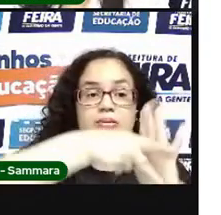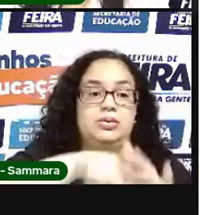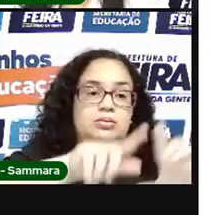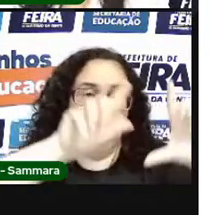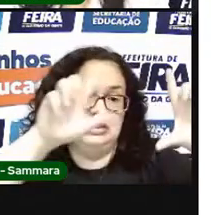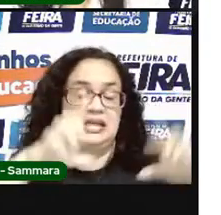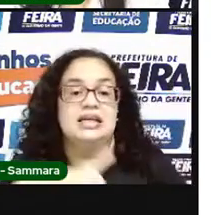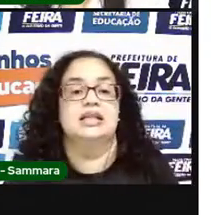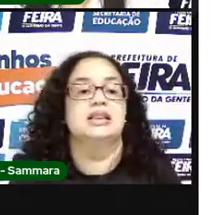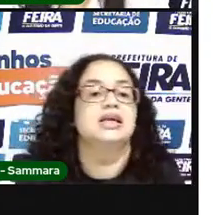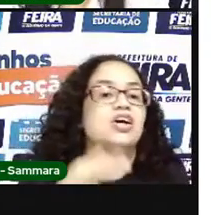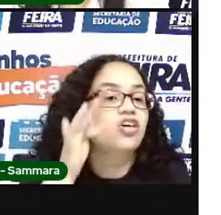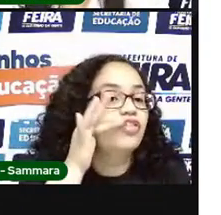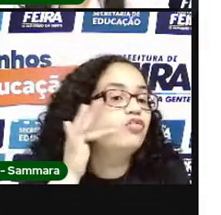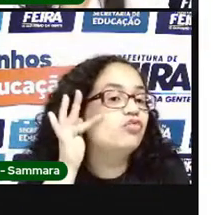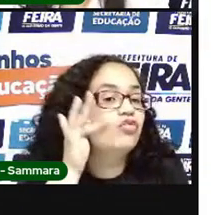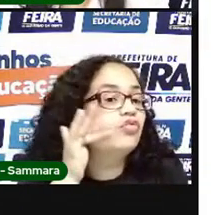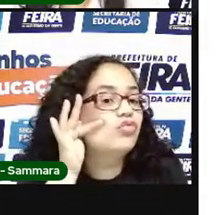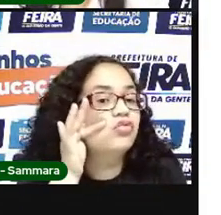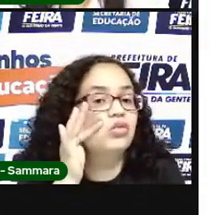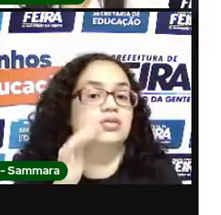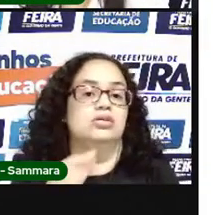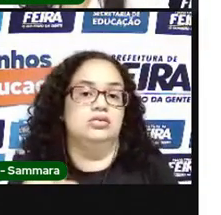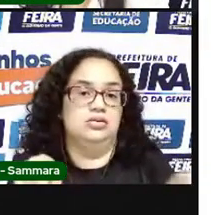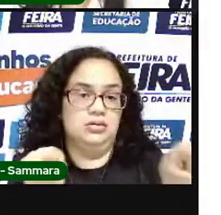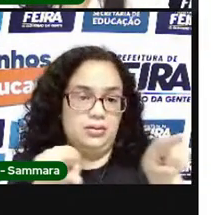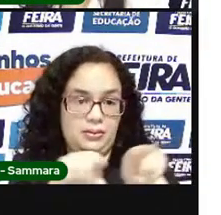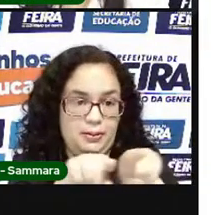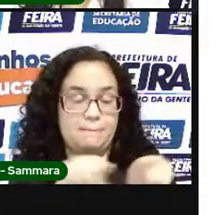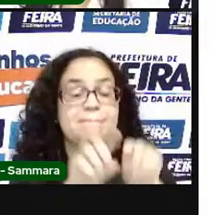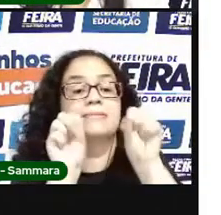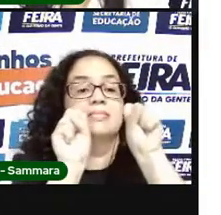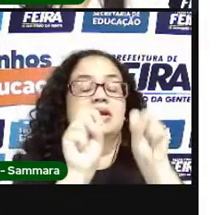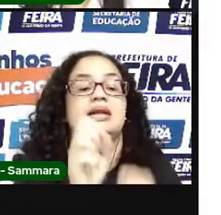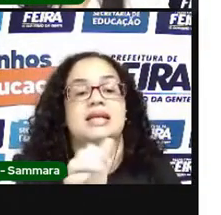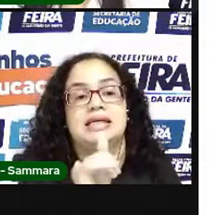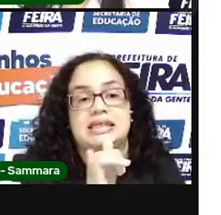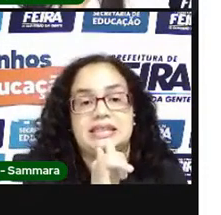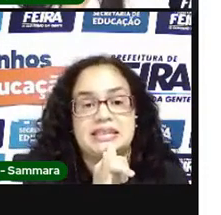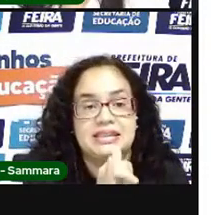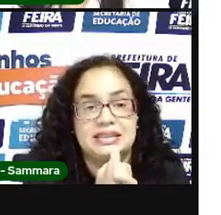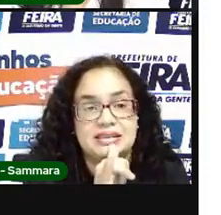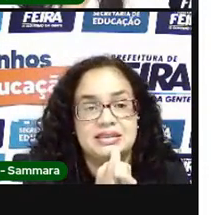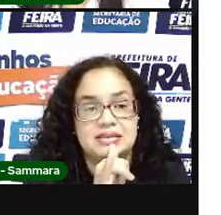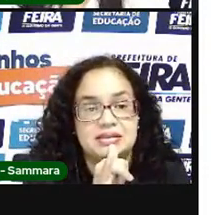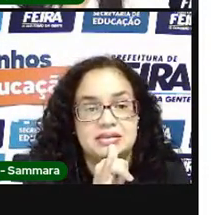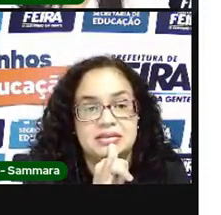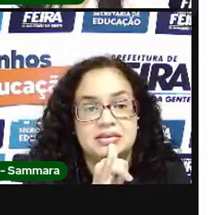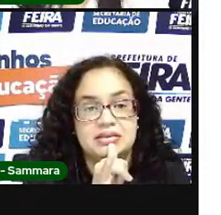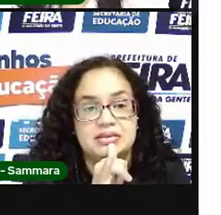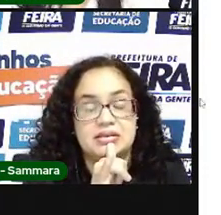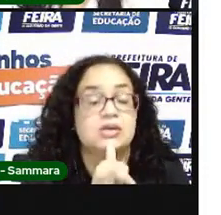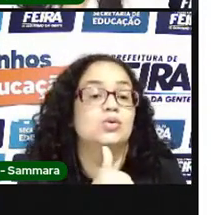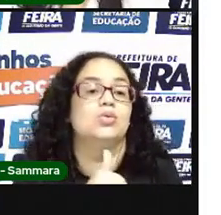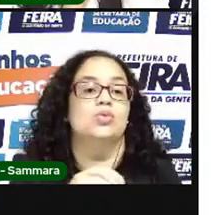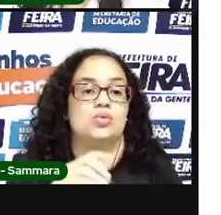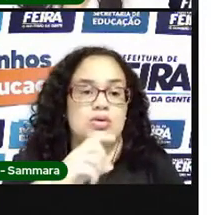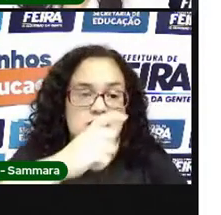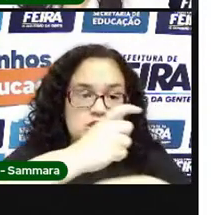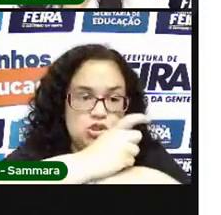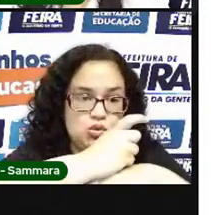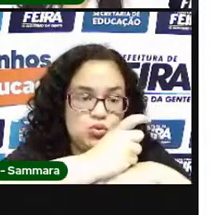frutas nessa tela? Tem frutas também. Nós podemos ver aqui, por exemplo, o caju,